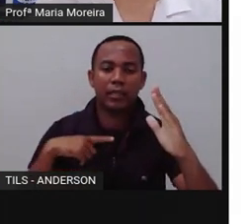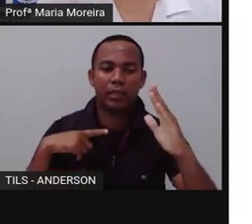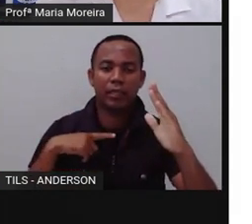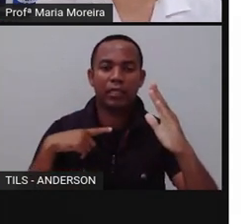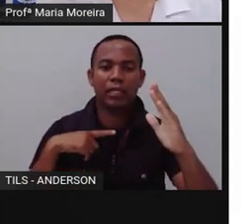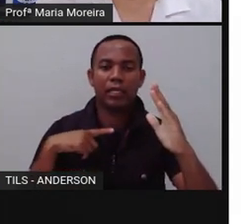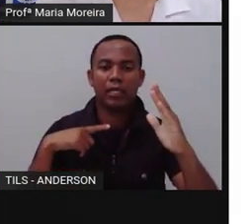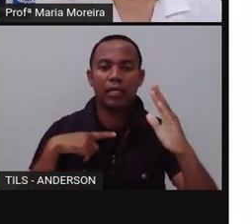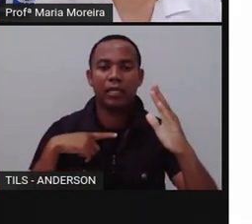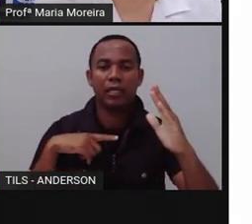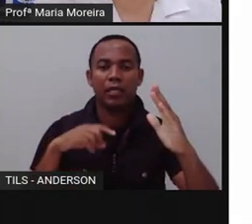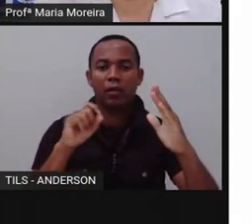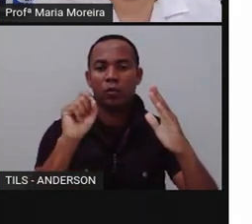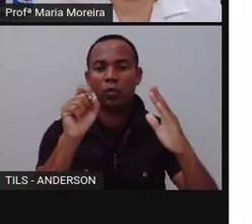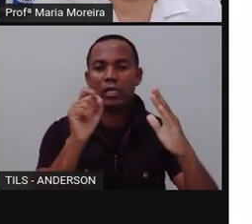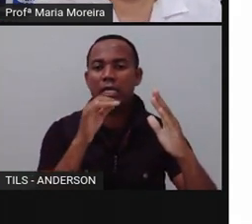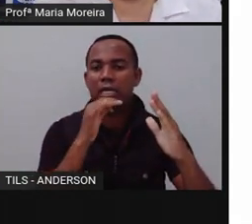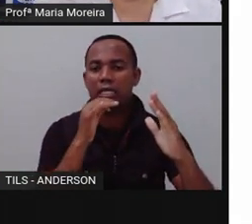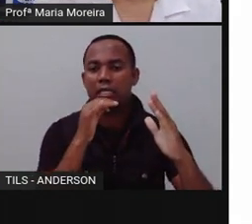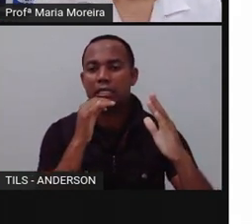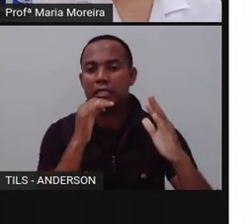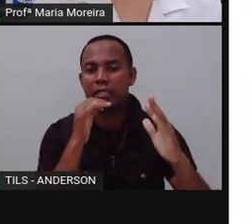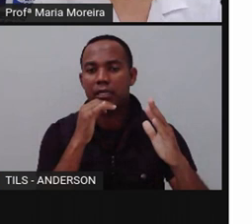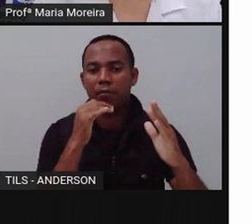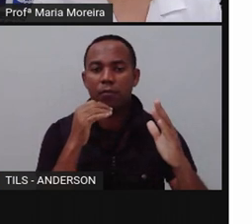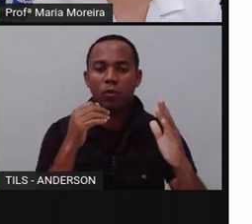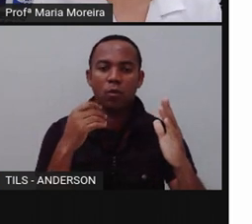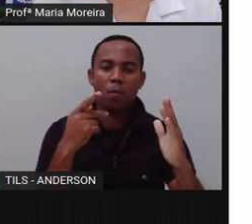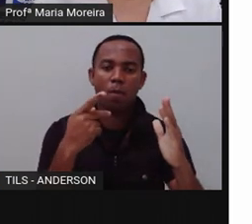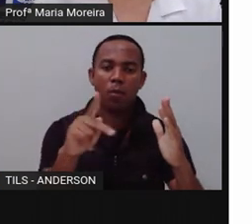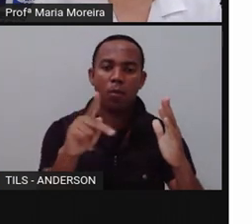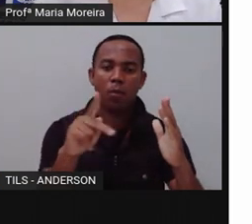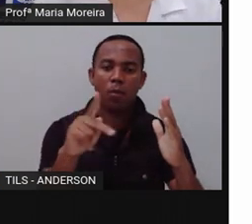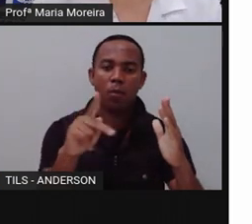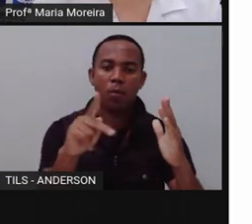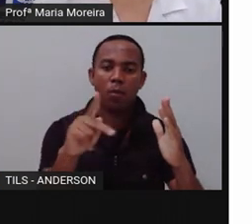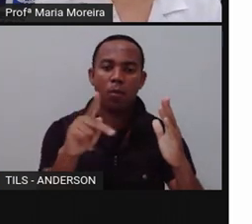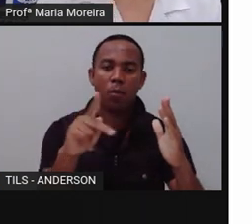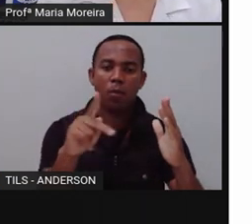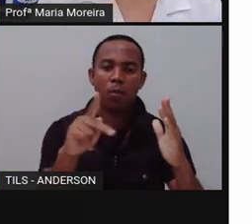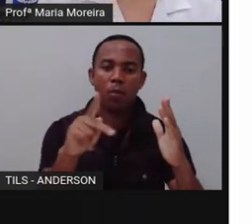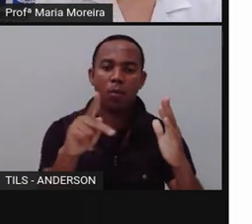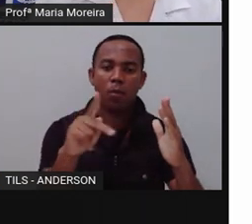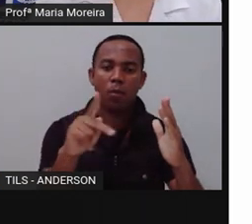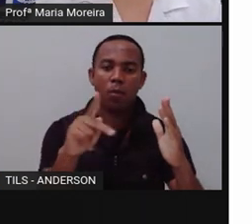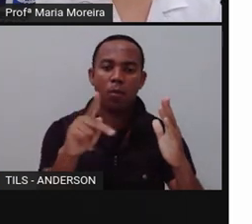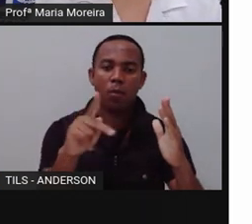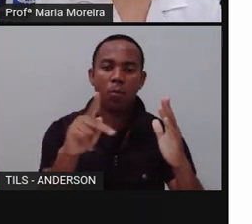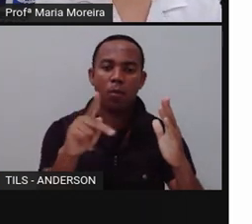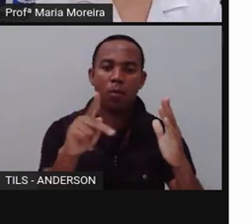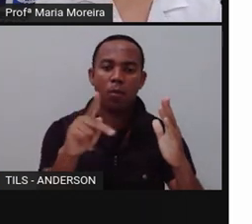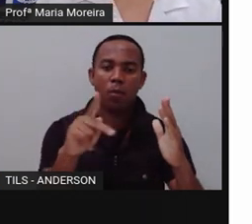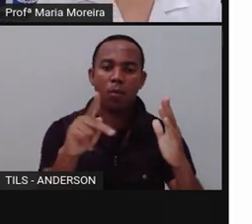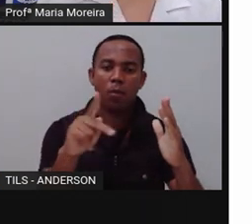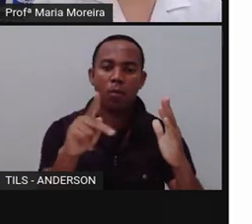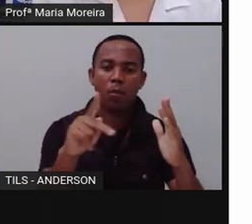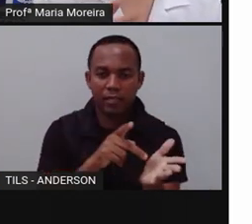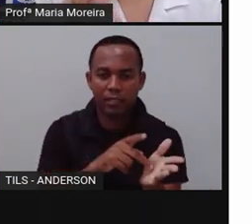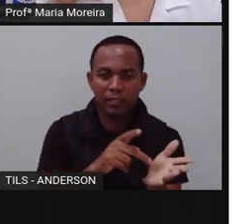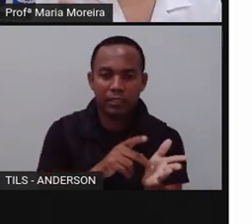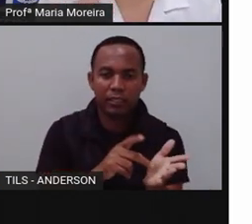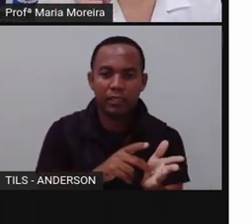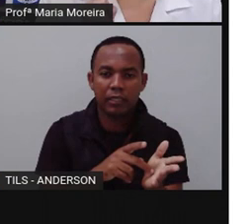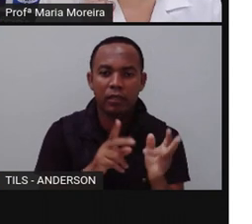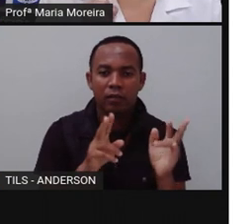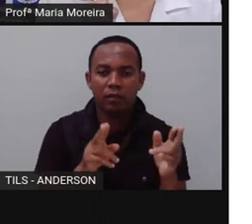função principal, como função principal, fazer com que o ser vivo se sinta em seu habitat verdadeiro. Então, é como se